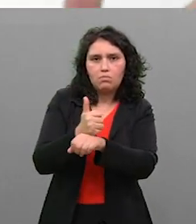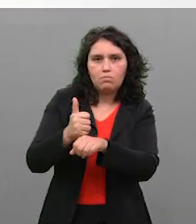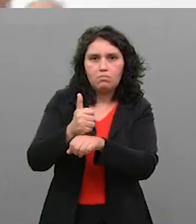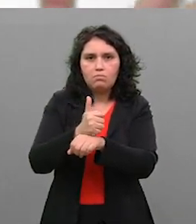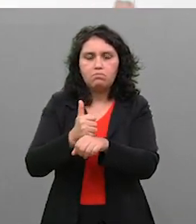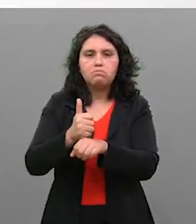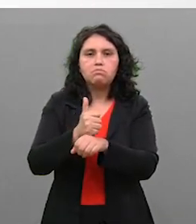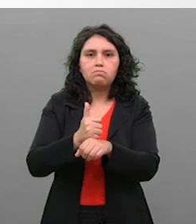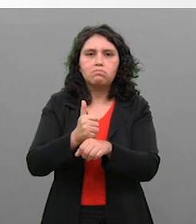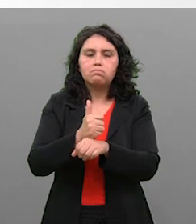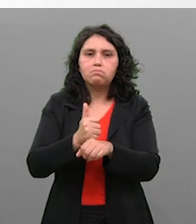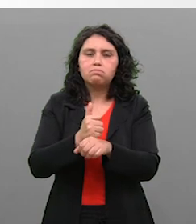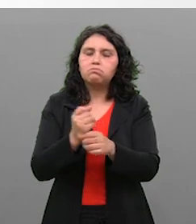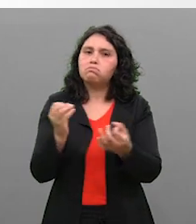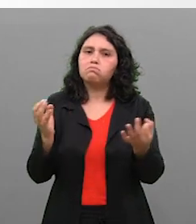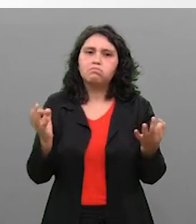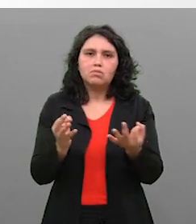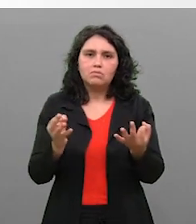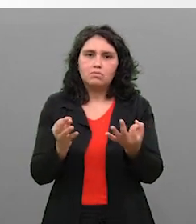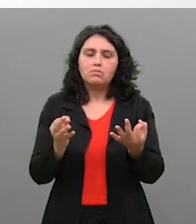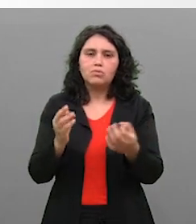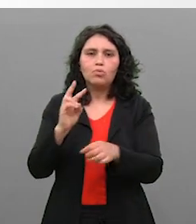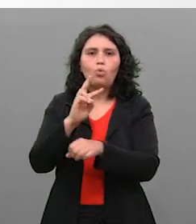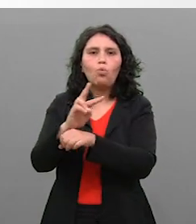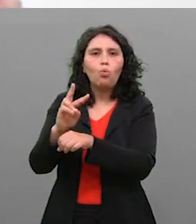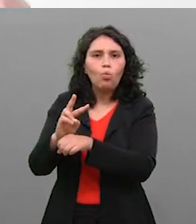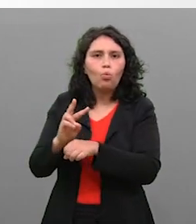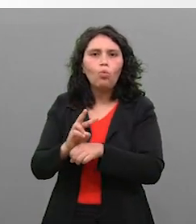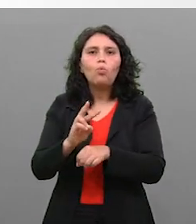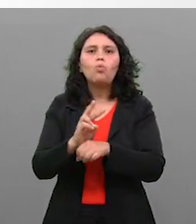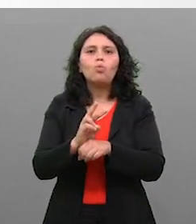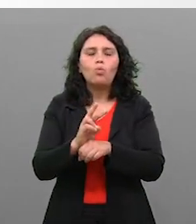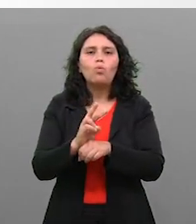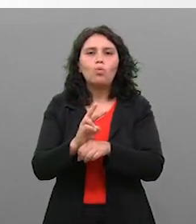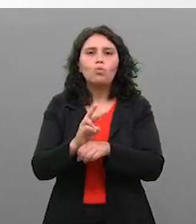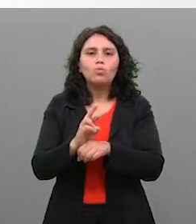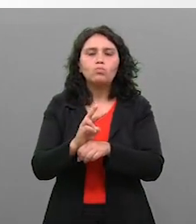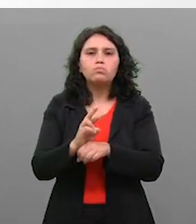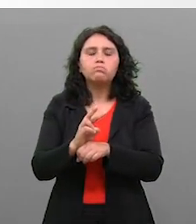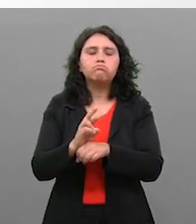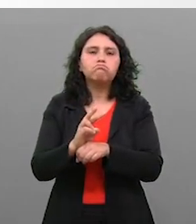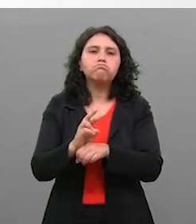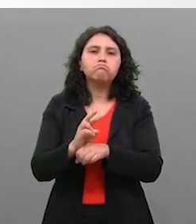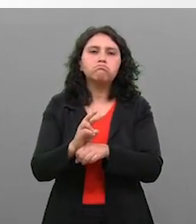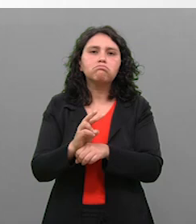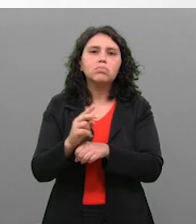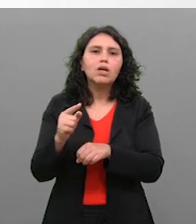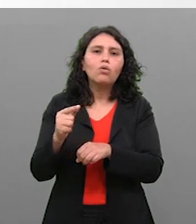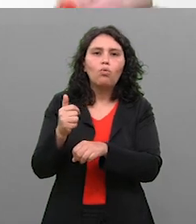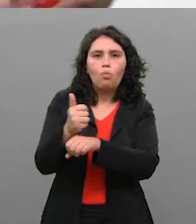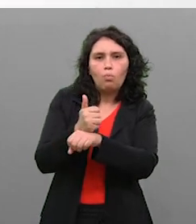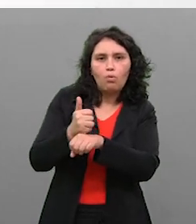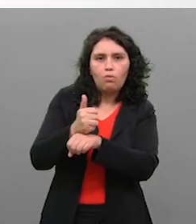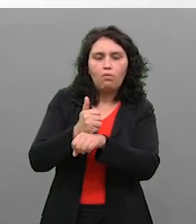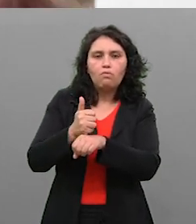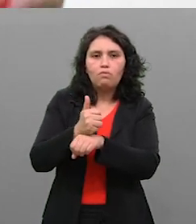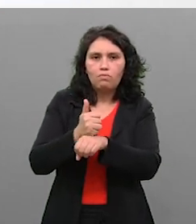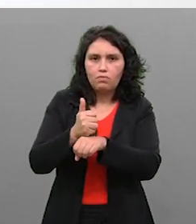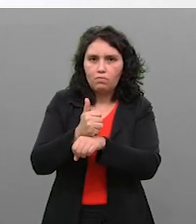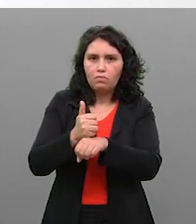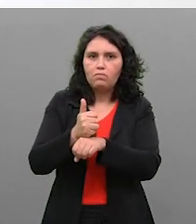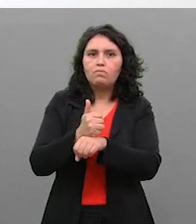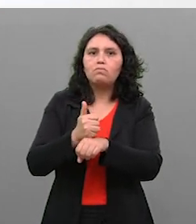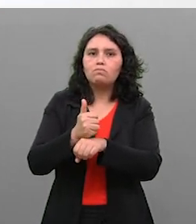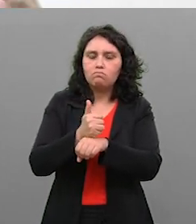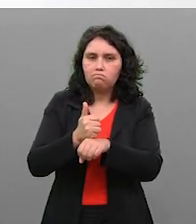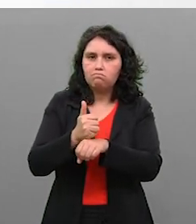desfazendo, não desmerecendo nenhuma clínica, não é nada disso. Mas o cuidado que a pessoa tem que ter ao buscar um profissional que